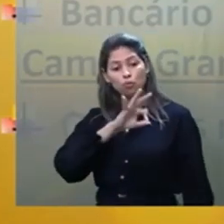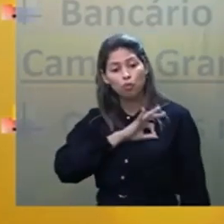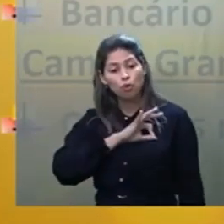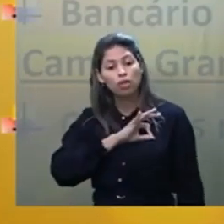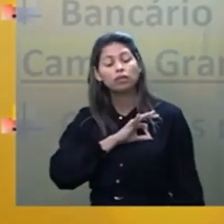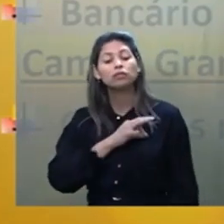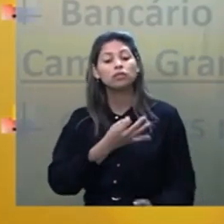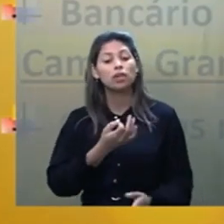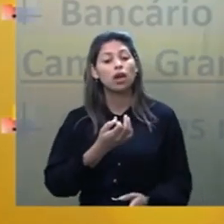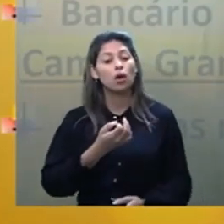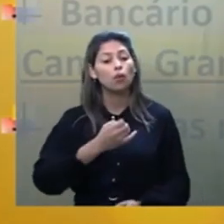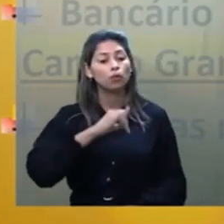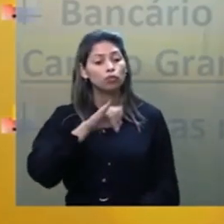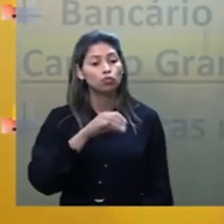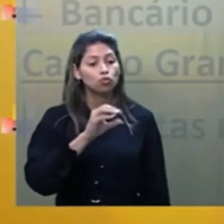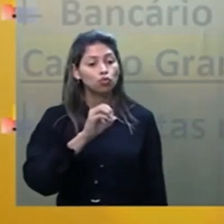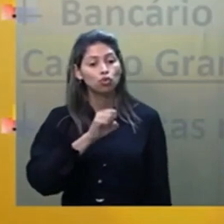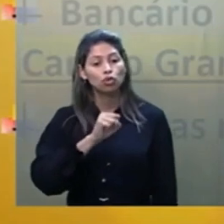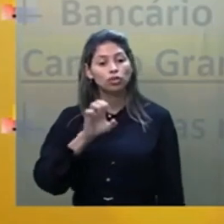de assassinato